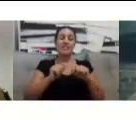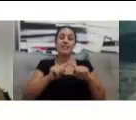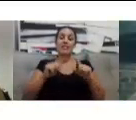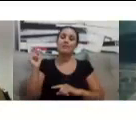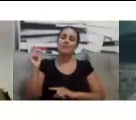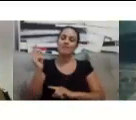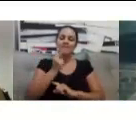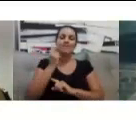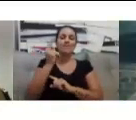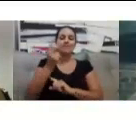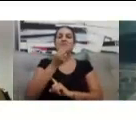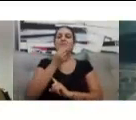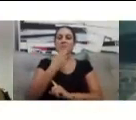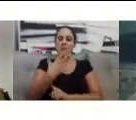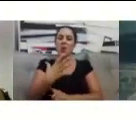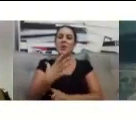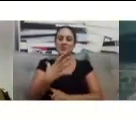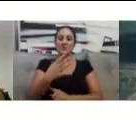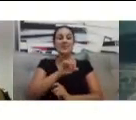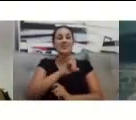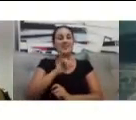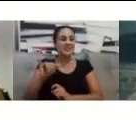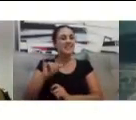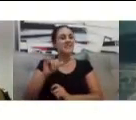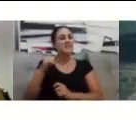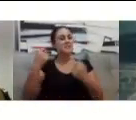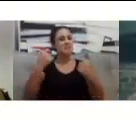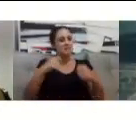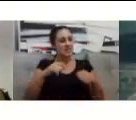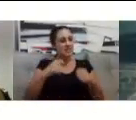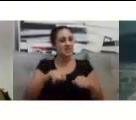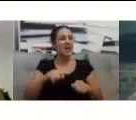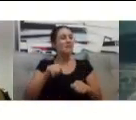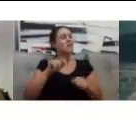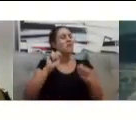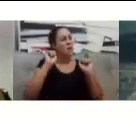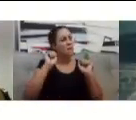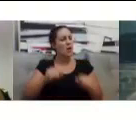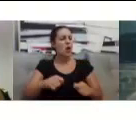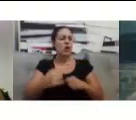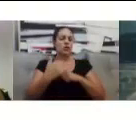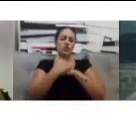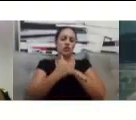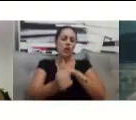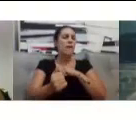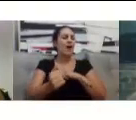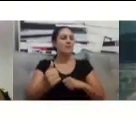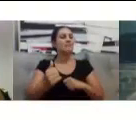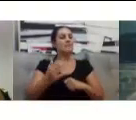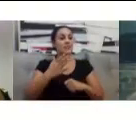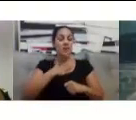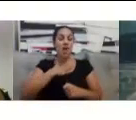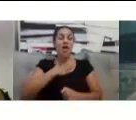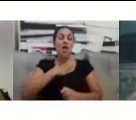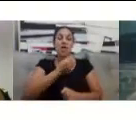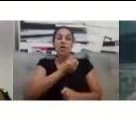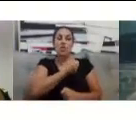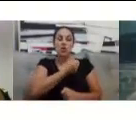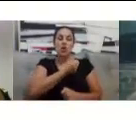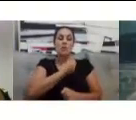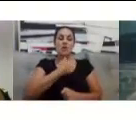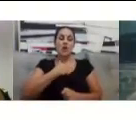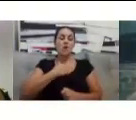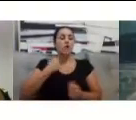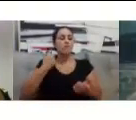Mas, assim. É muito valioso. É muito bom. E já me coloco à disposição também. Eu vou colocar os meus contatos aqui